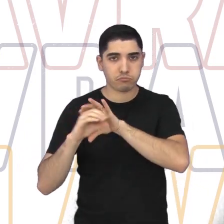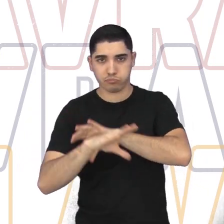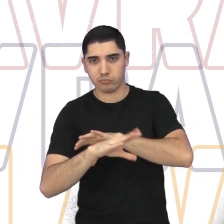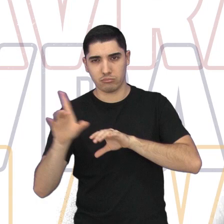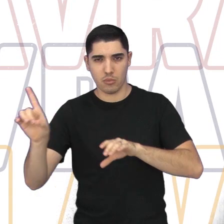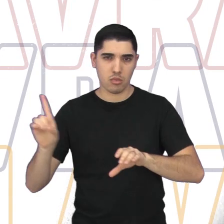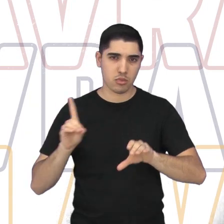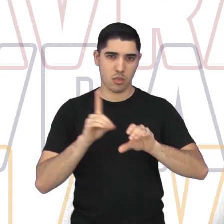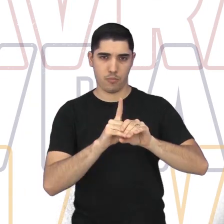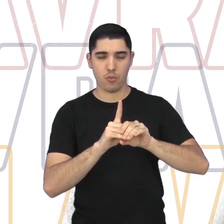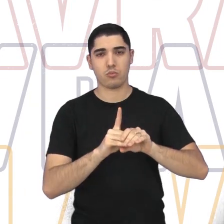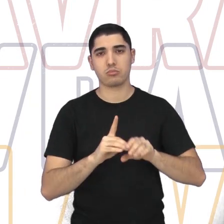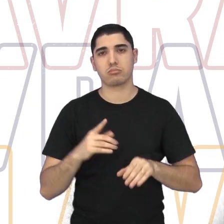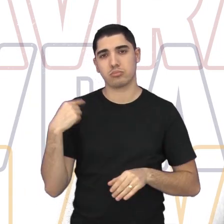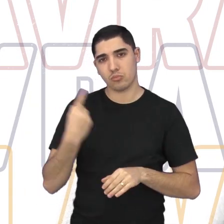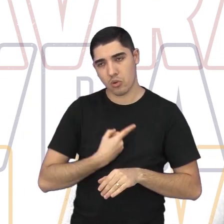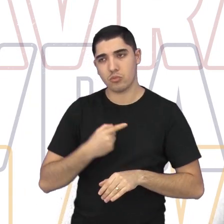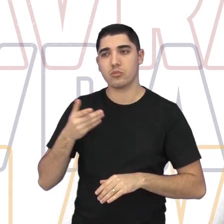para a gente.